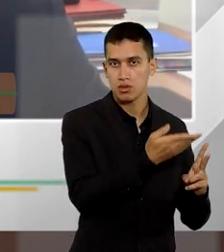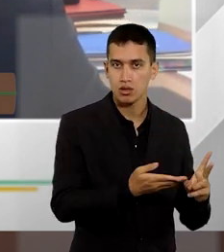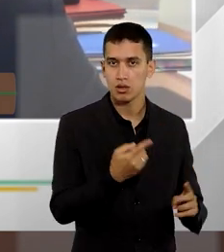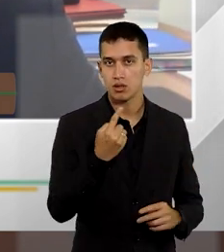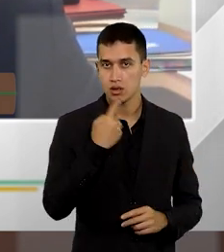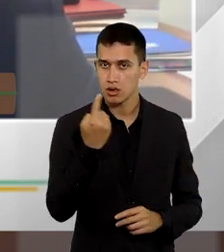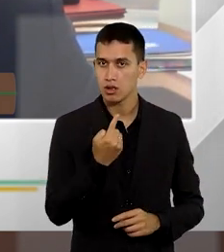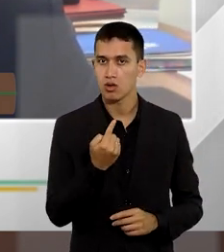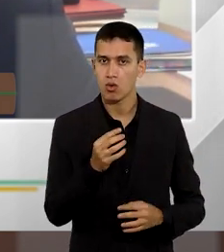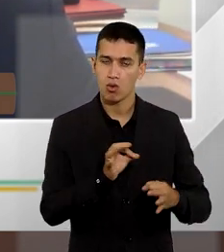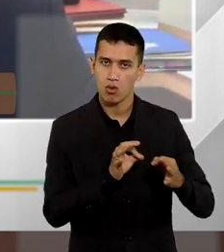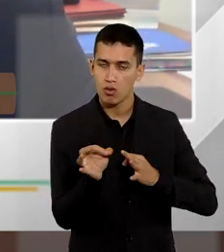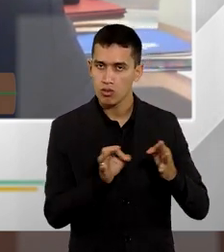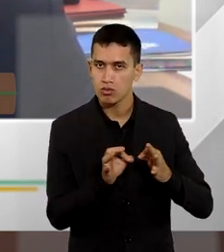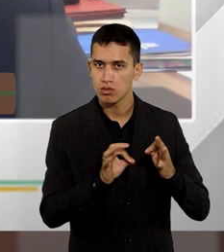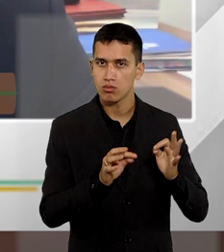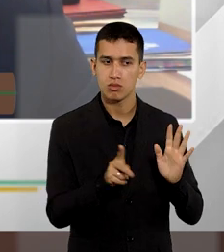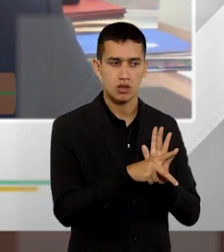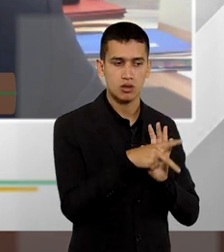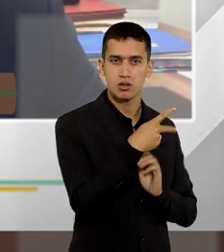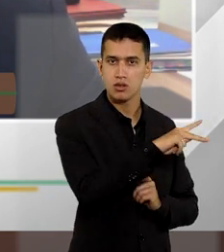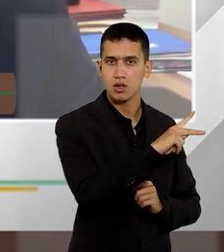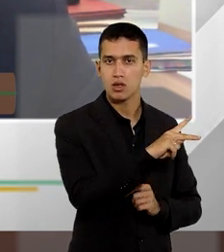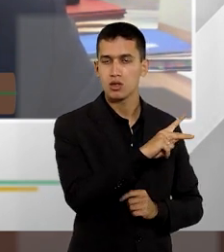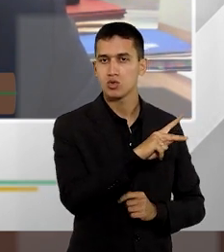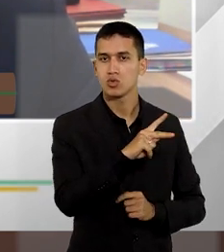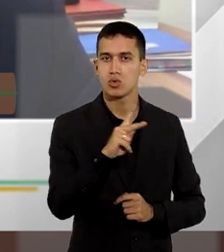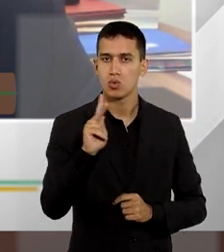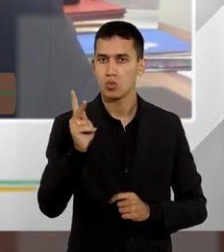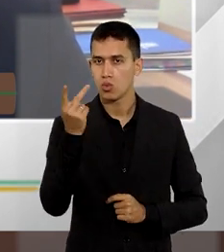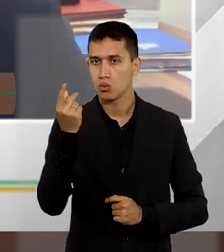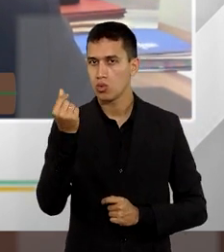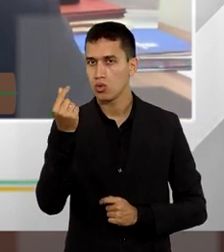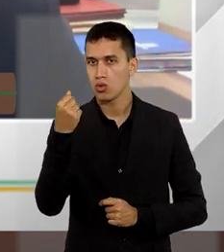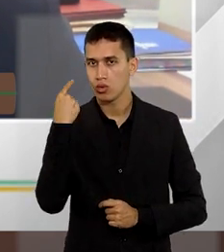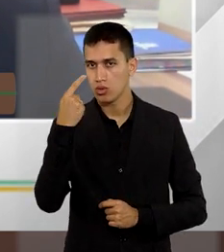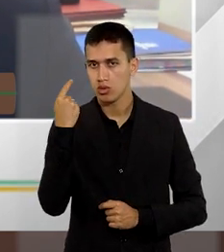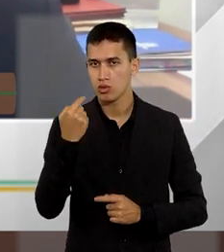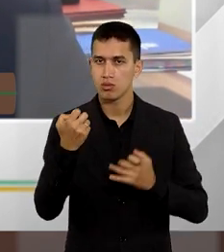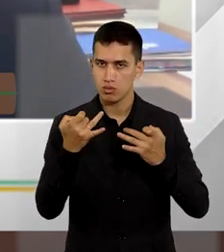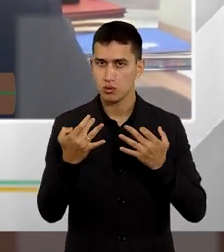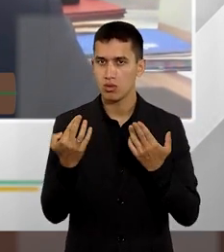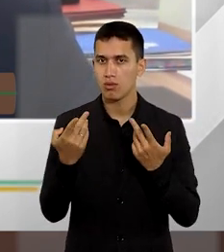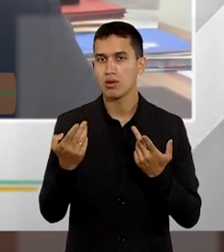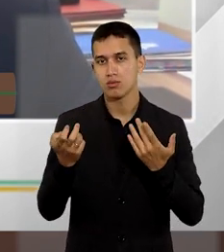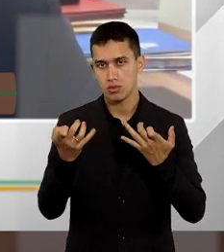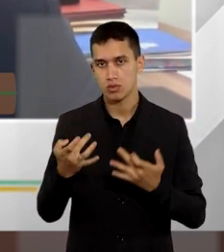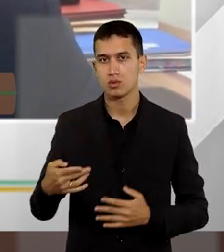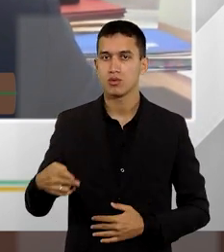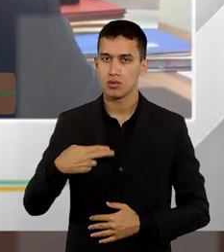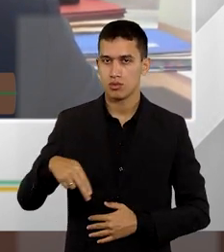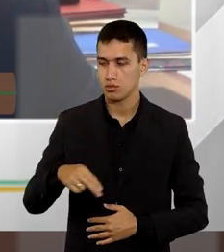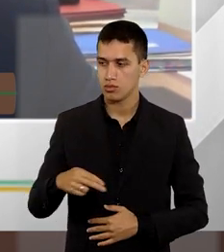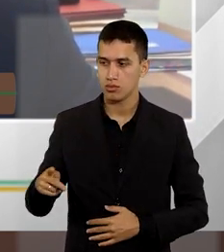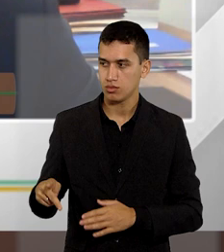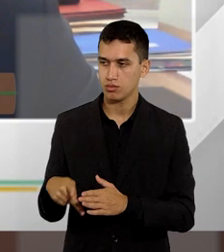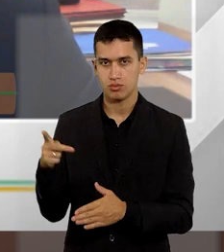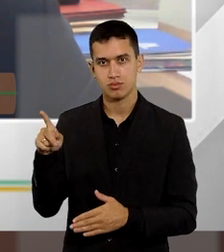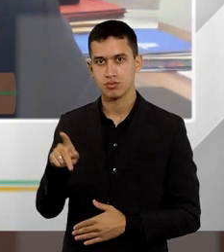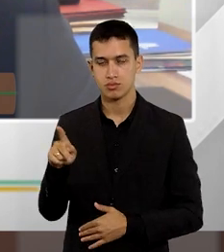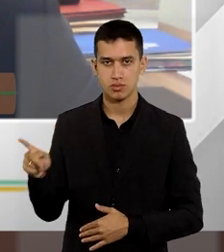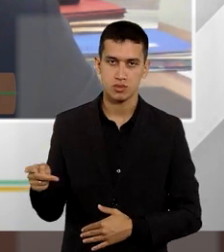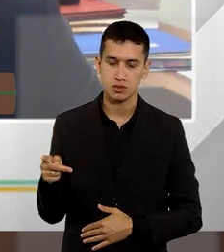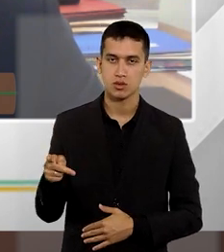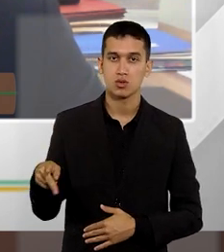de transacionar os honorários, como bem disse, inclusive, nosso vice-presidente, co-presidente do início,